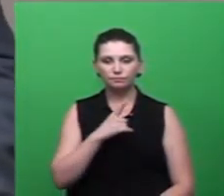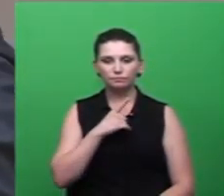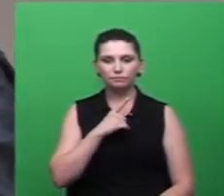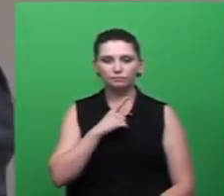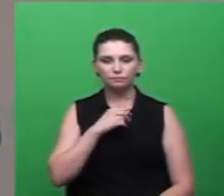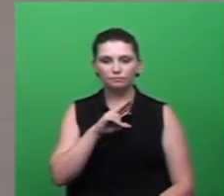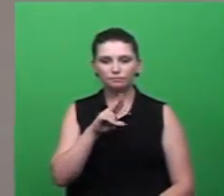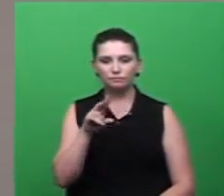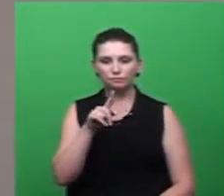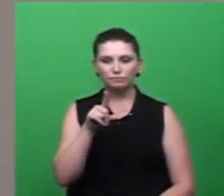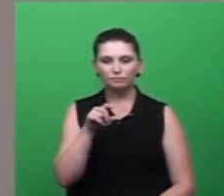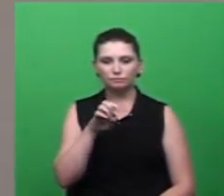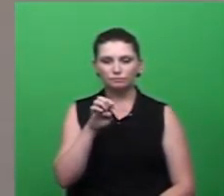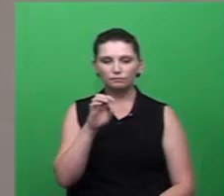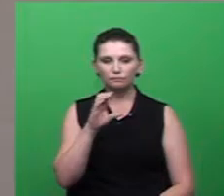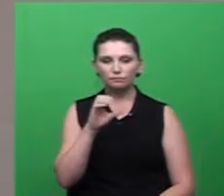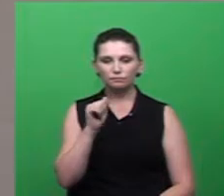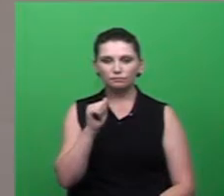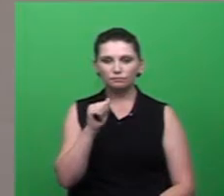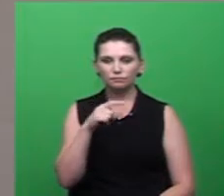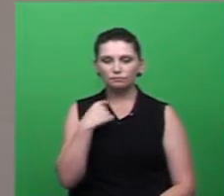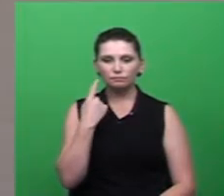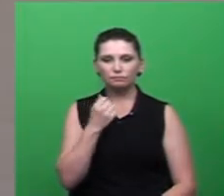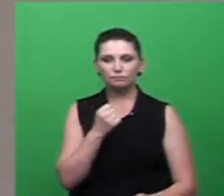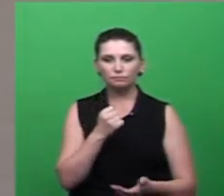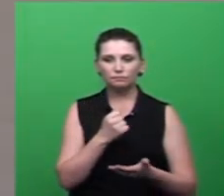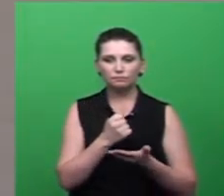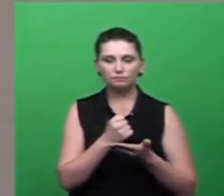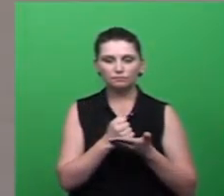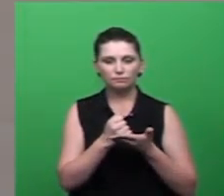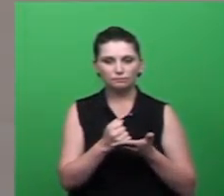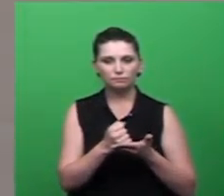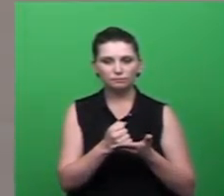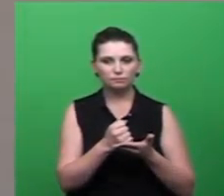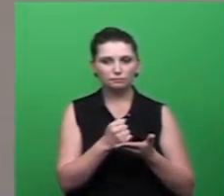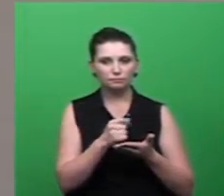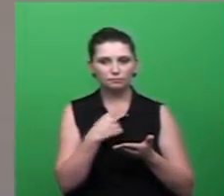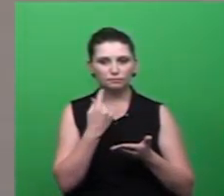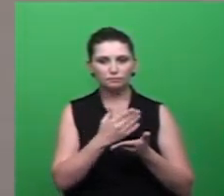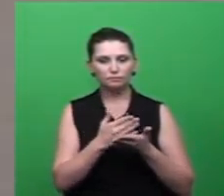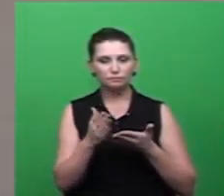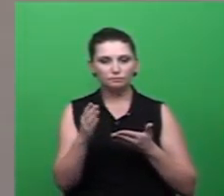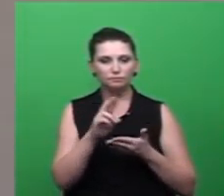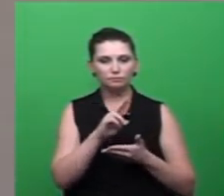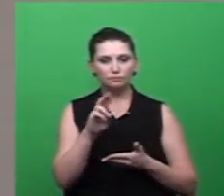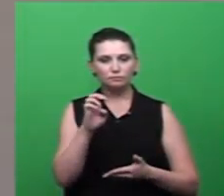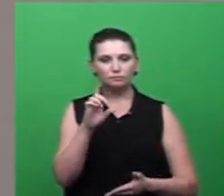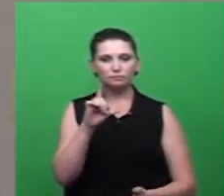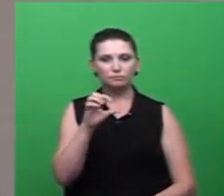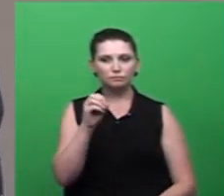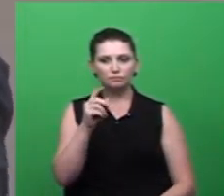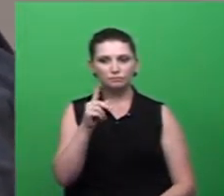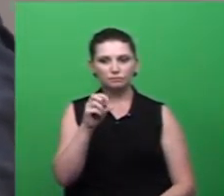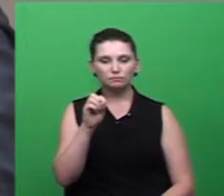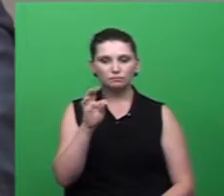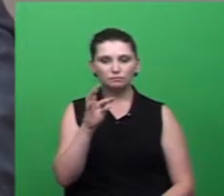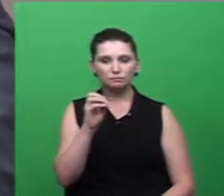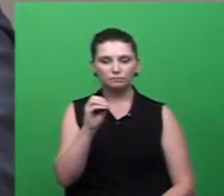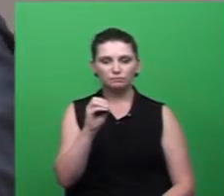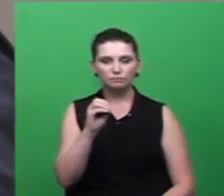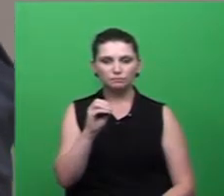na oportunidade, nós implantamos o ecoponto no município de Criciúma. Na ocasião,